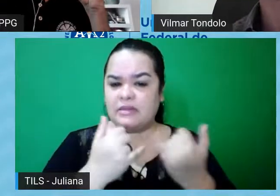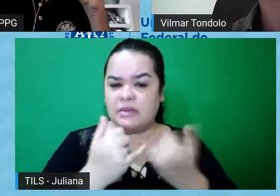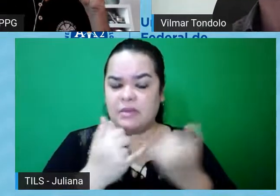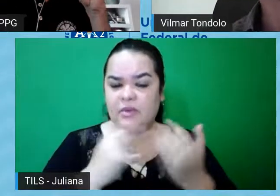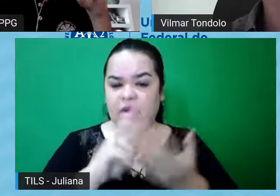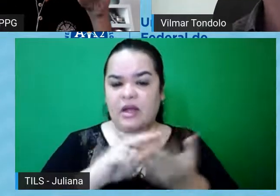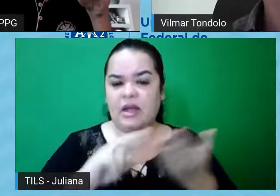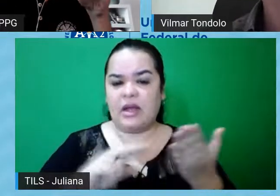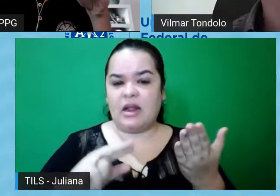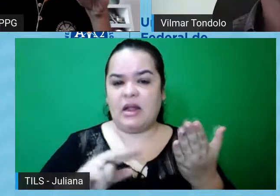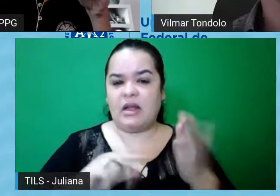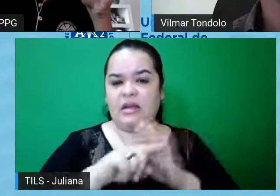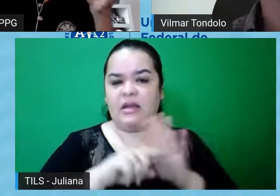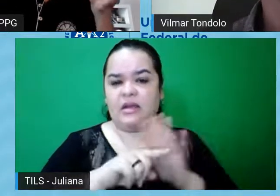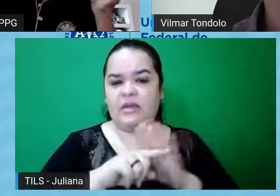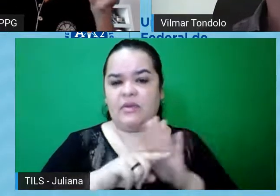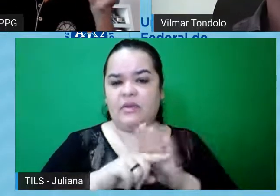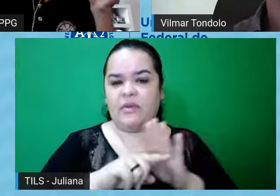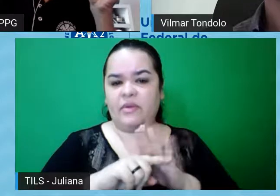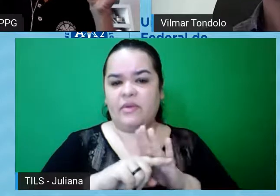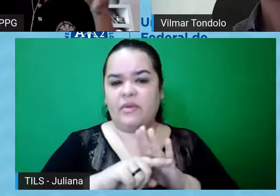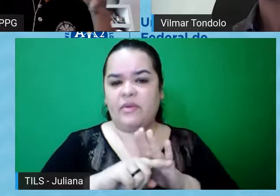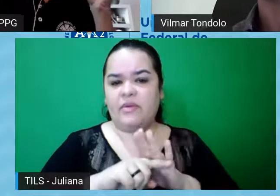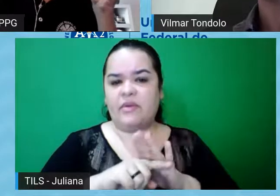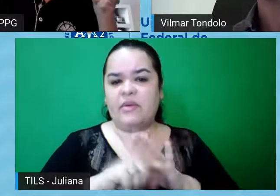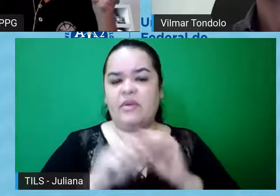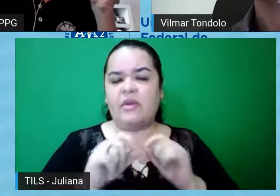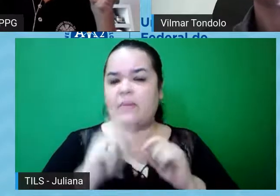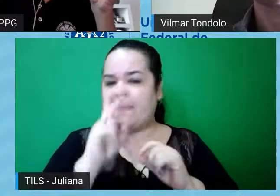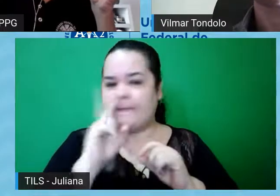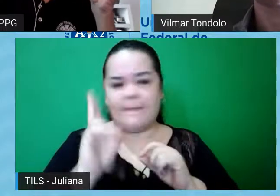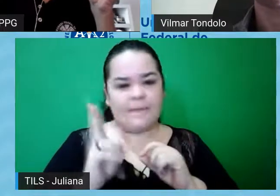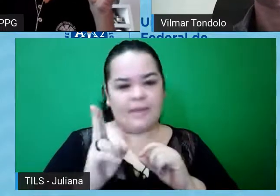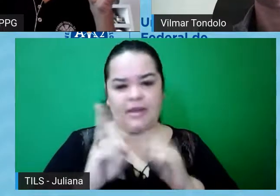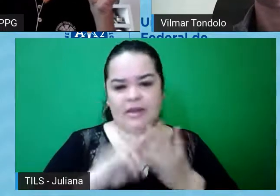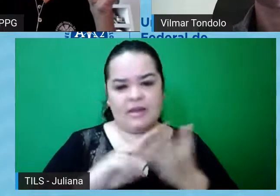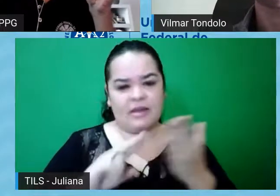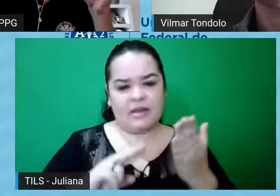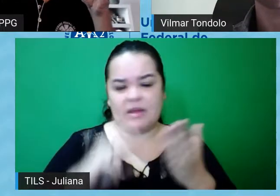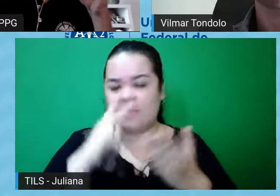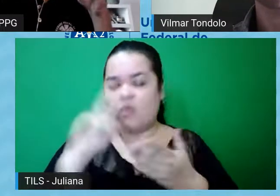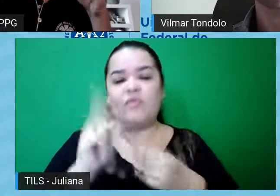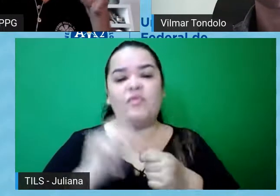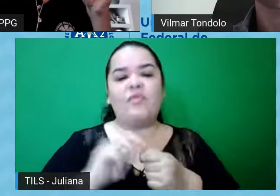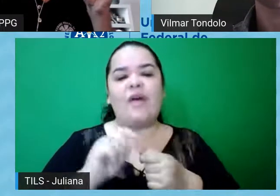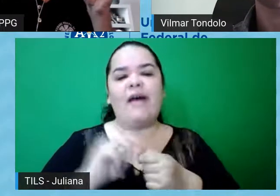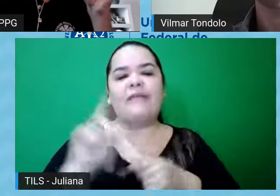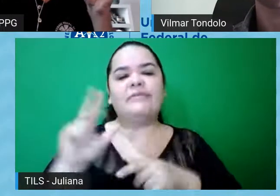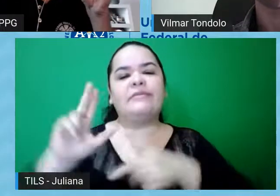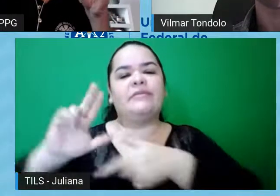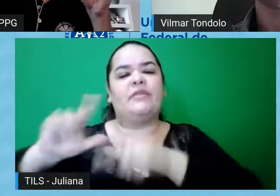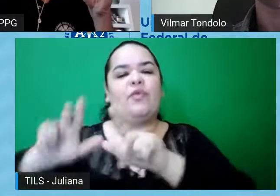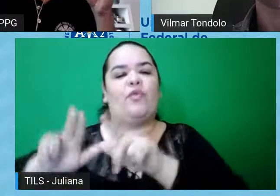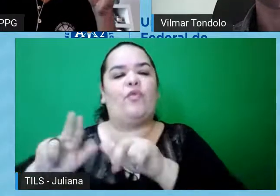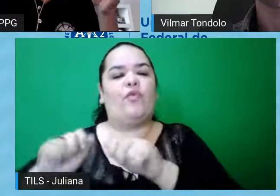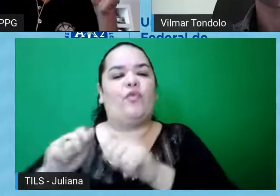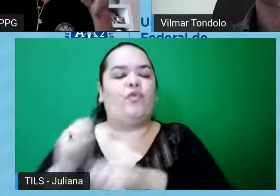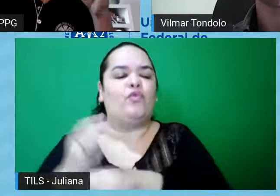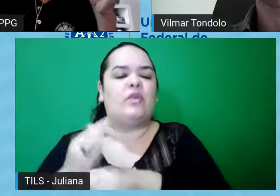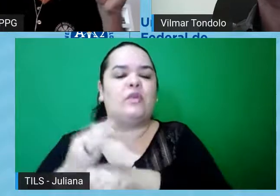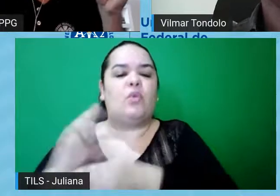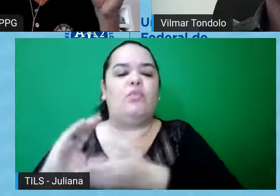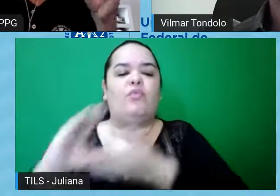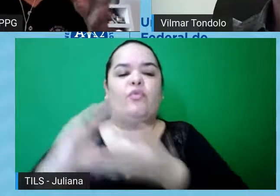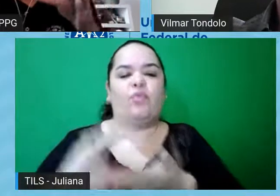pesquisa para envio na plataforma? um relatório nos moldes dos mesmos relatórios de agência de fomento, né, vai colocar lá os resultados,